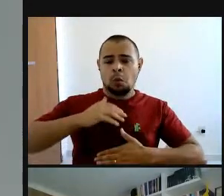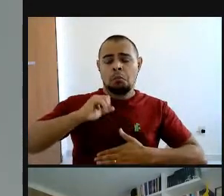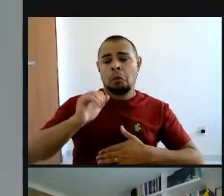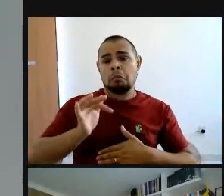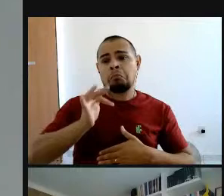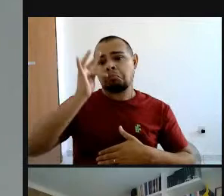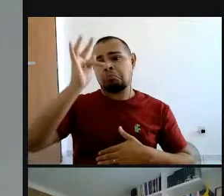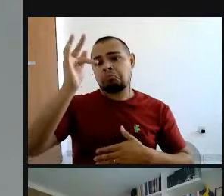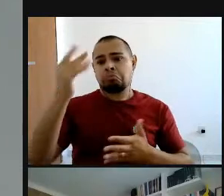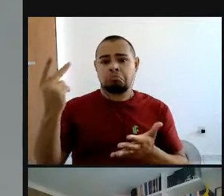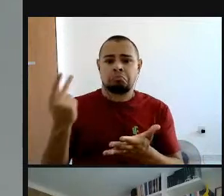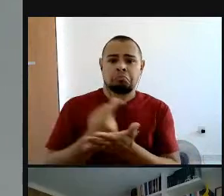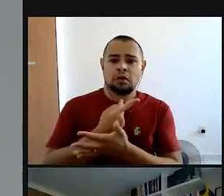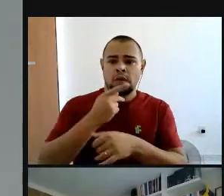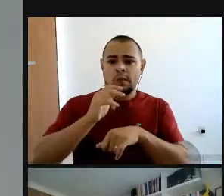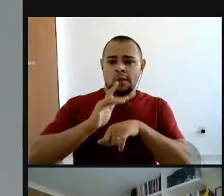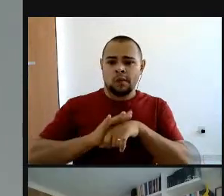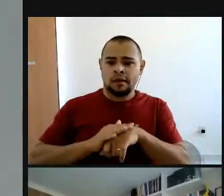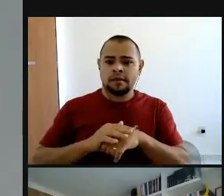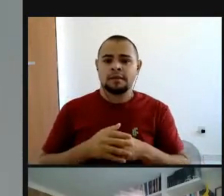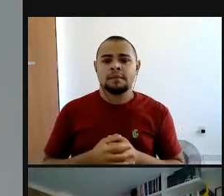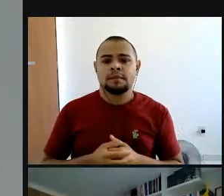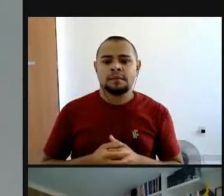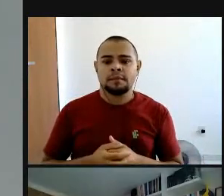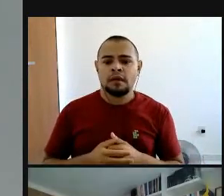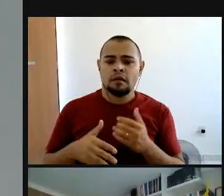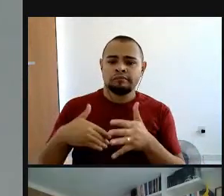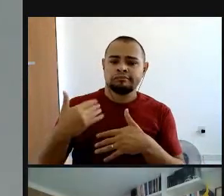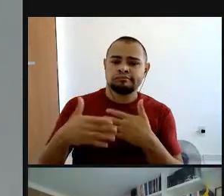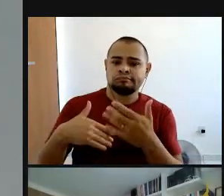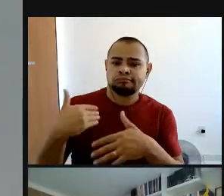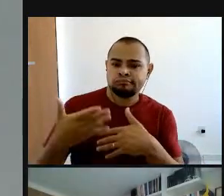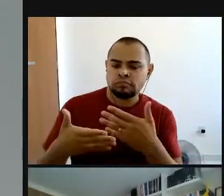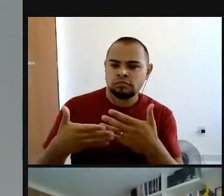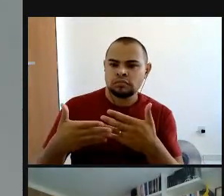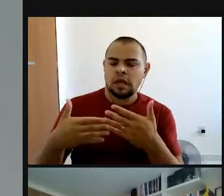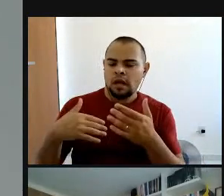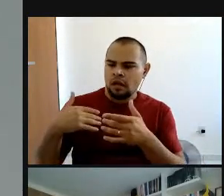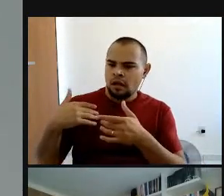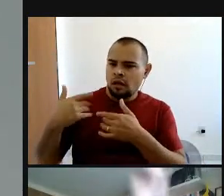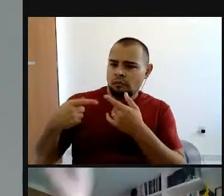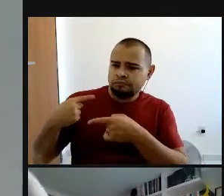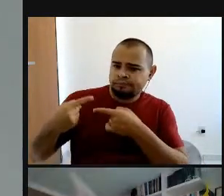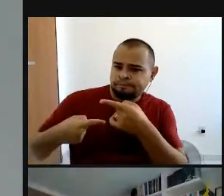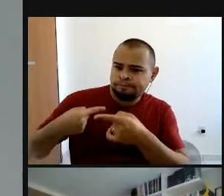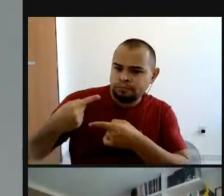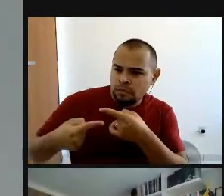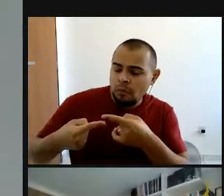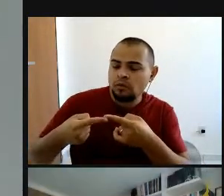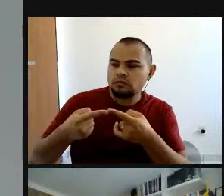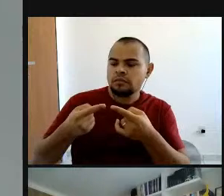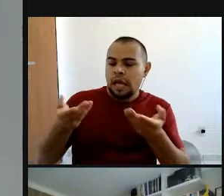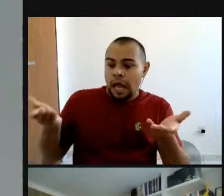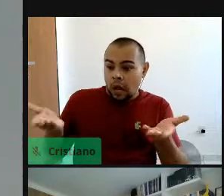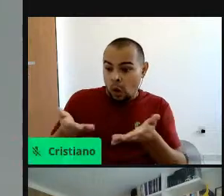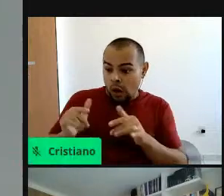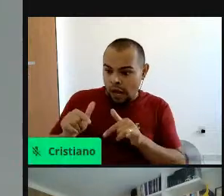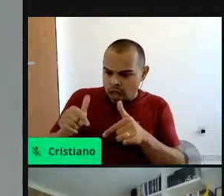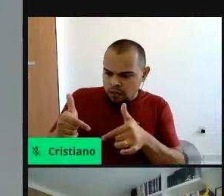futuras, né, sim, é verdade. desencadear, tem uma cadeia de reações, né, o que a gente faz aqui vai desencadear lá na frente.